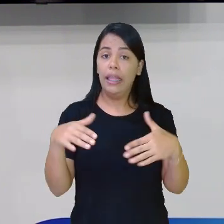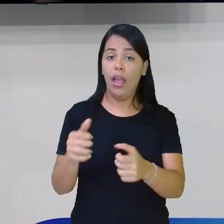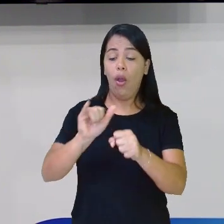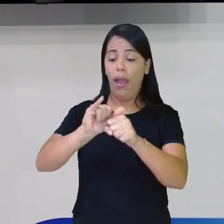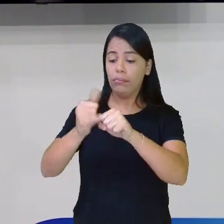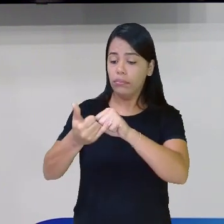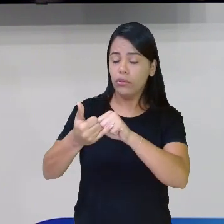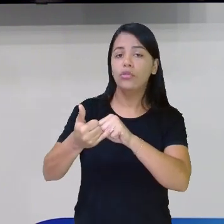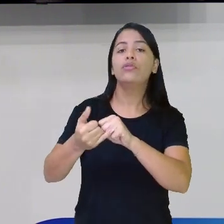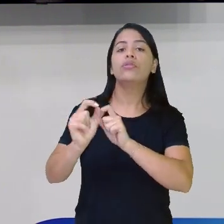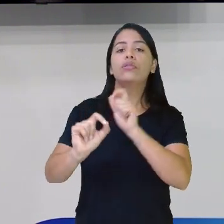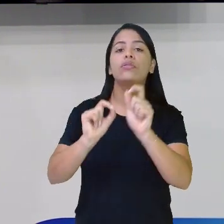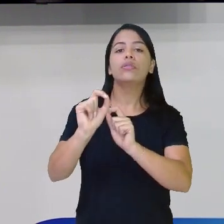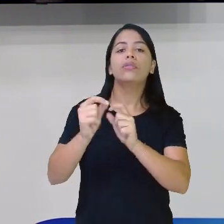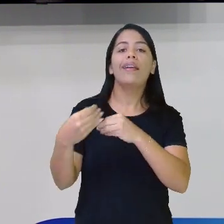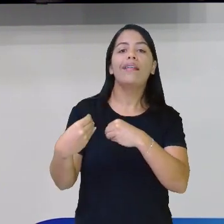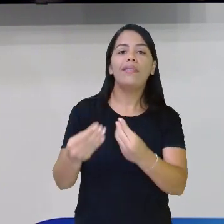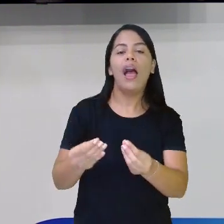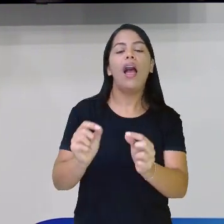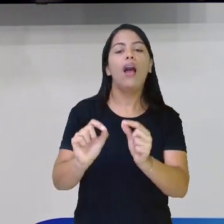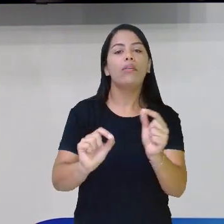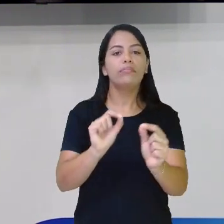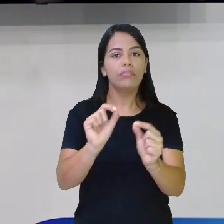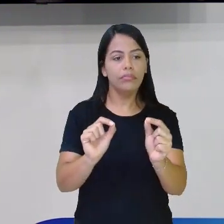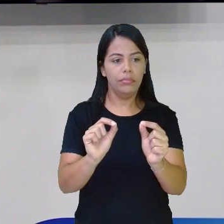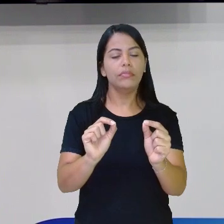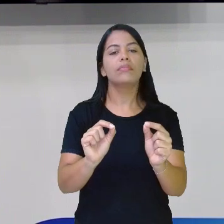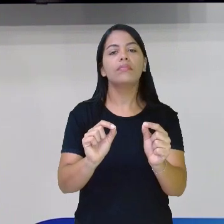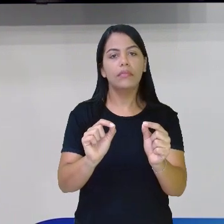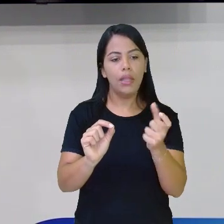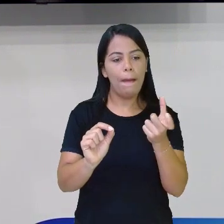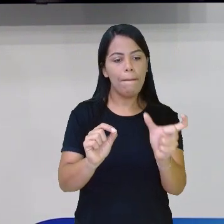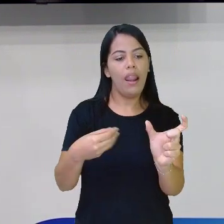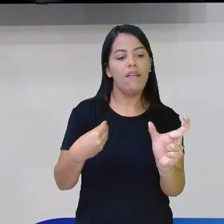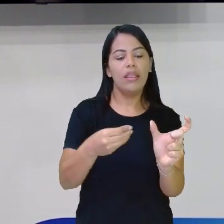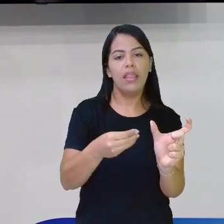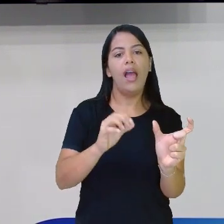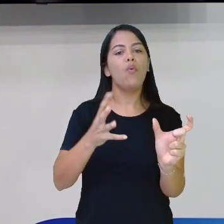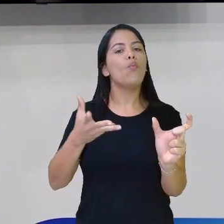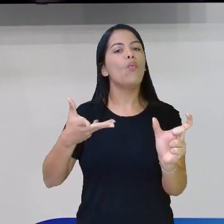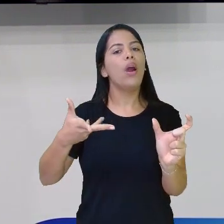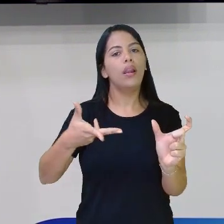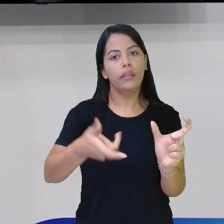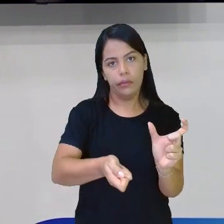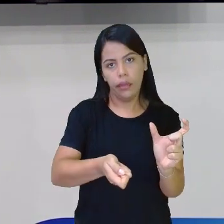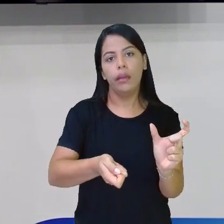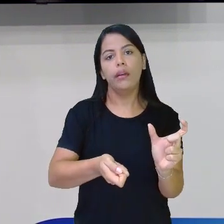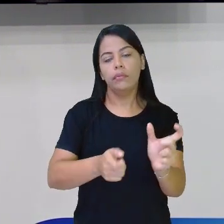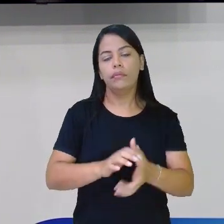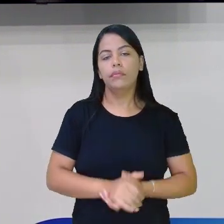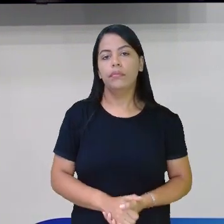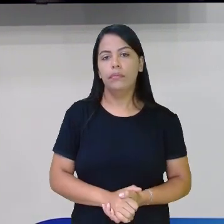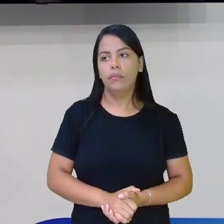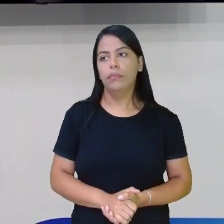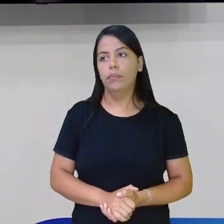adjetivo, ele dá esse atributo ao substantivo, dá essa qualidade, tá?